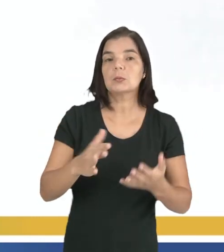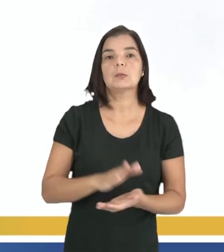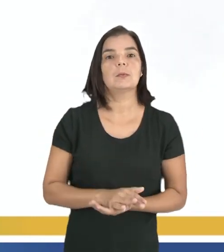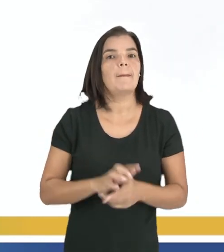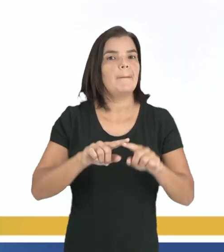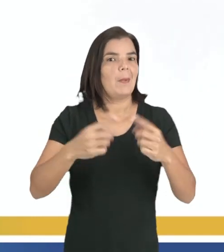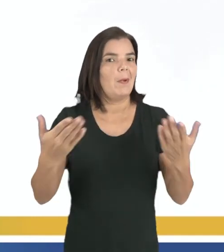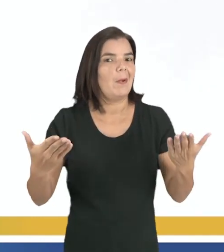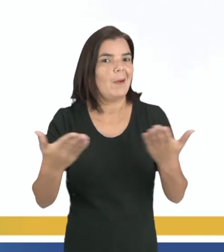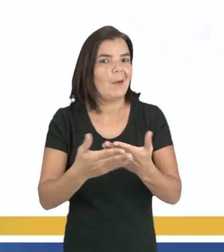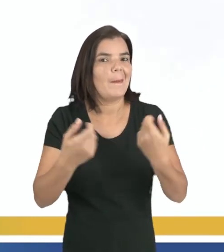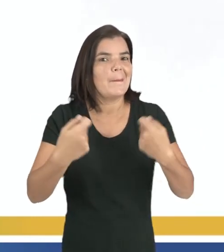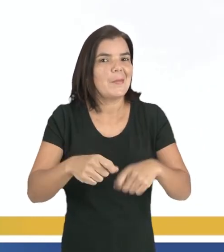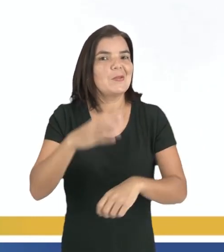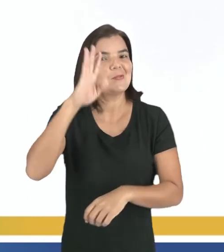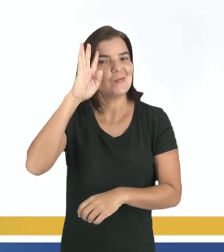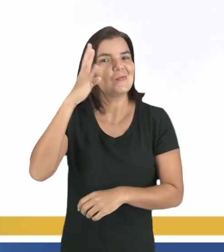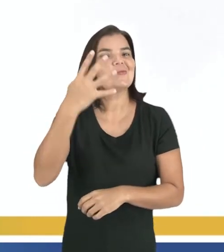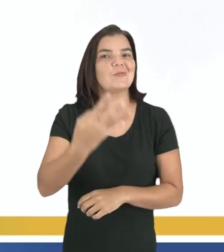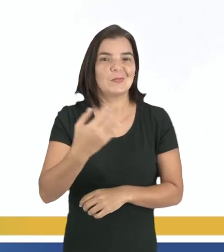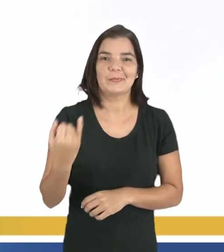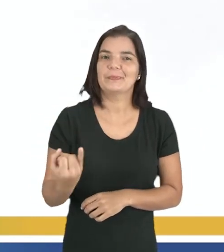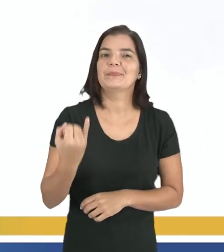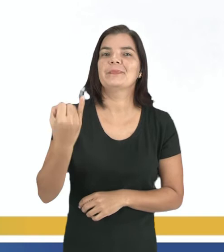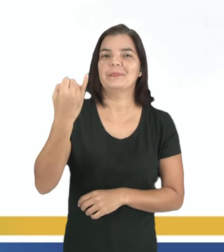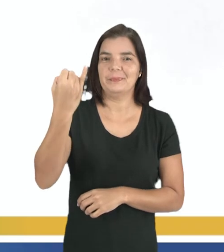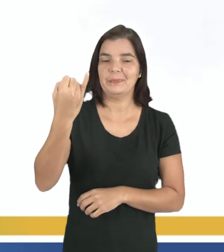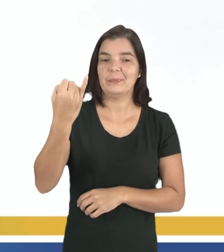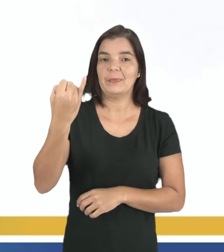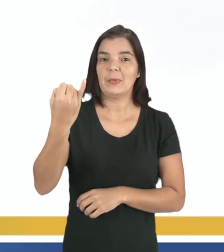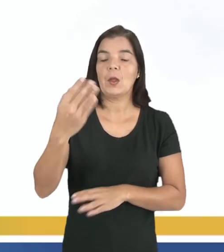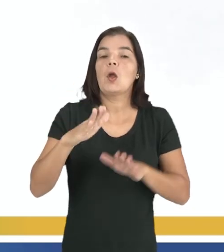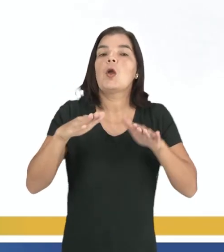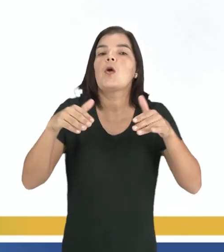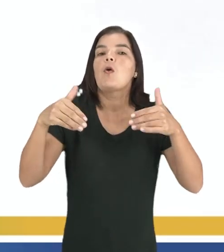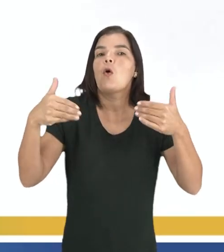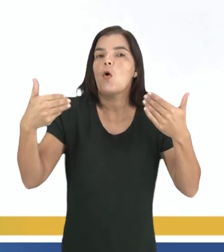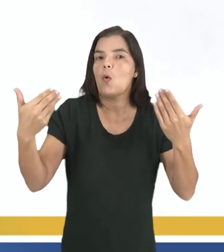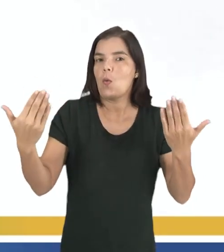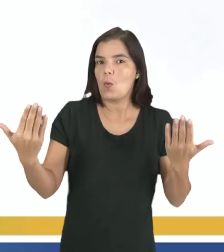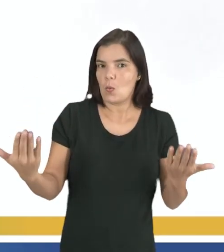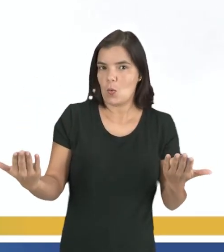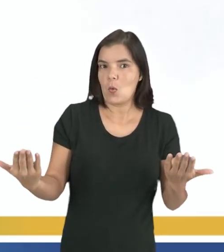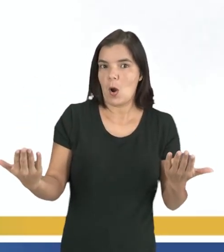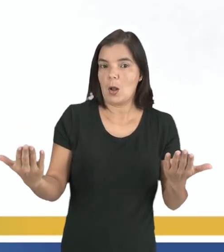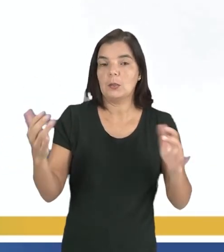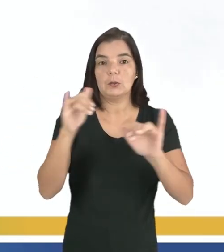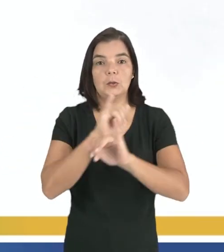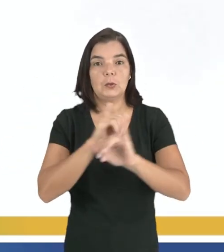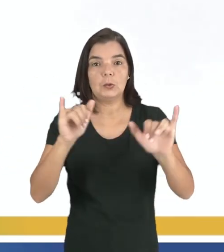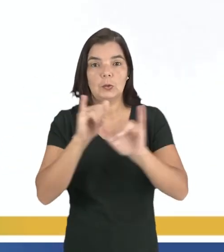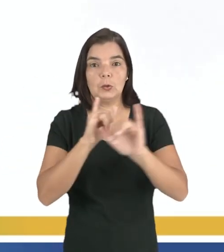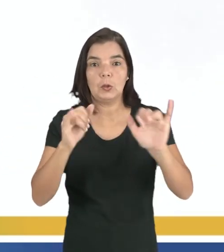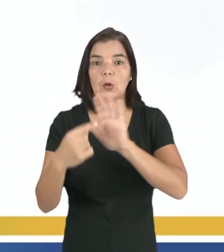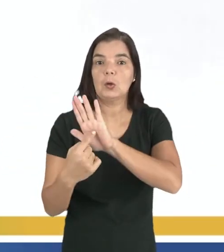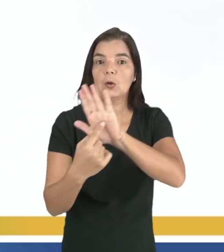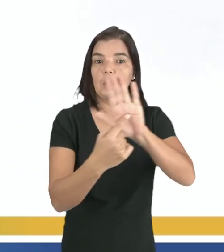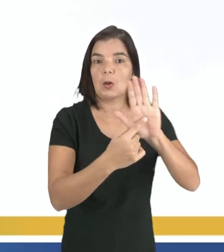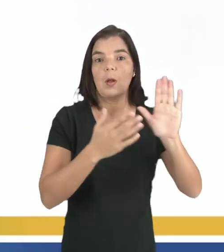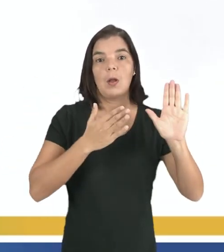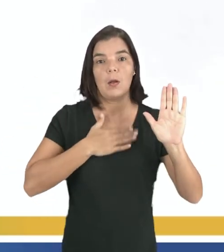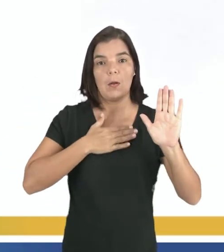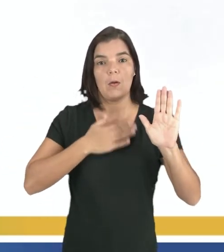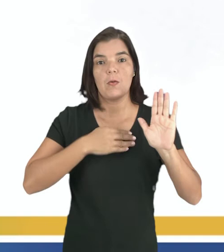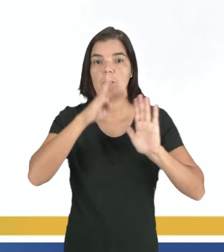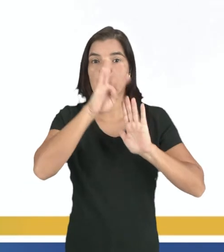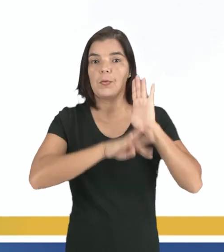Agora, é preciso tomar uma decisão extremamente importante. Em qual ou quais veículos midiáticos serão publicados aí